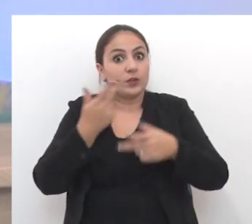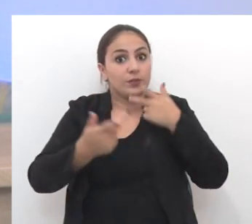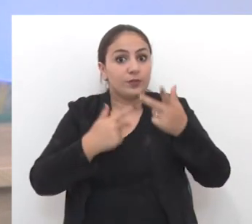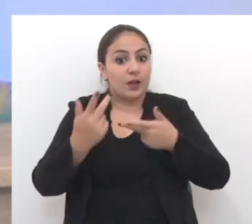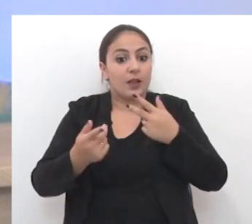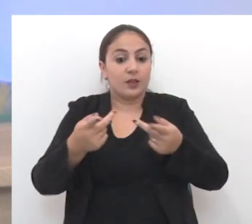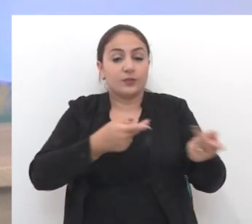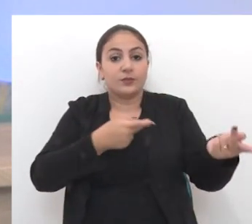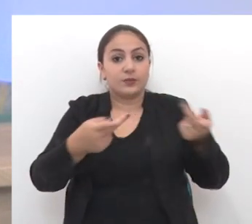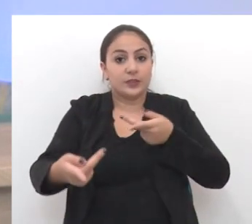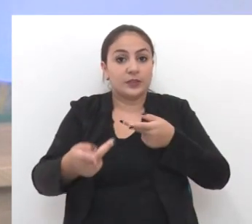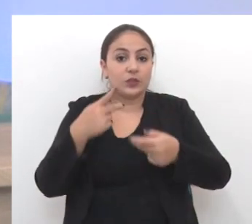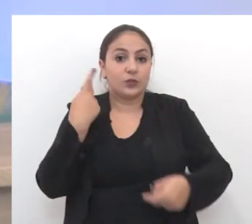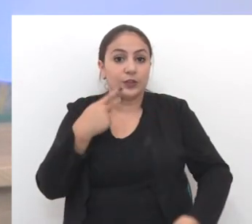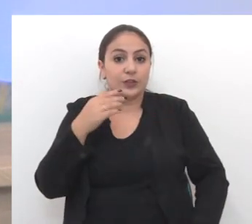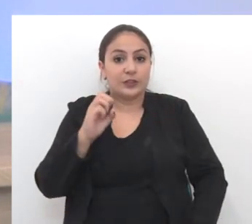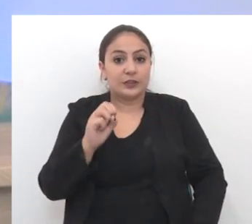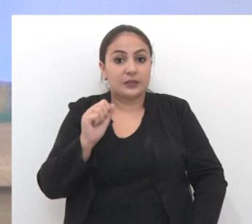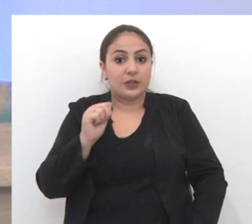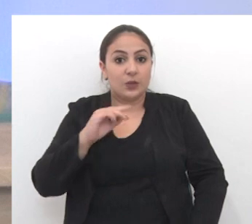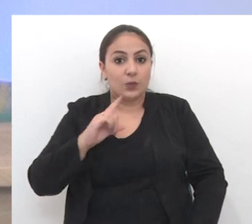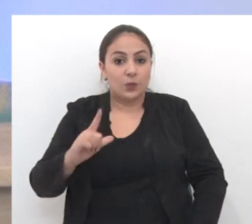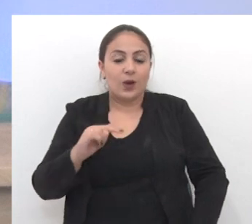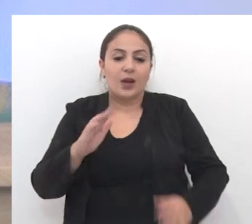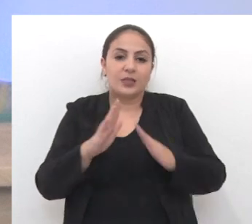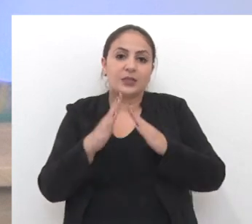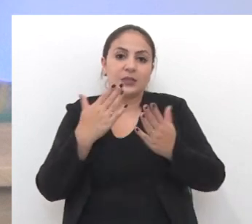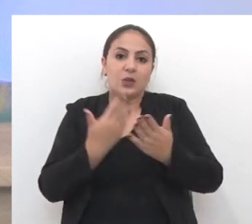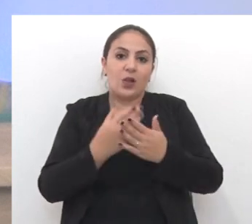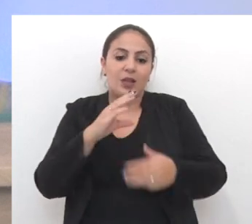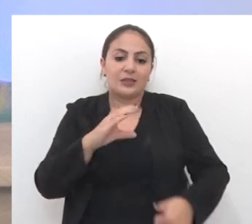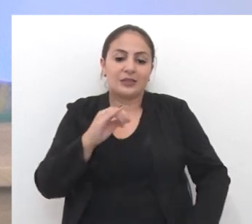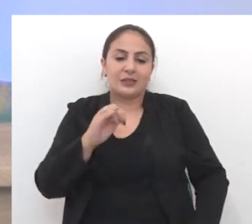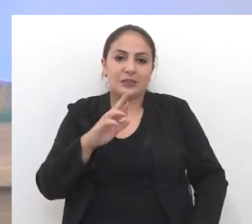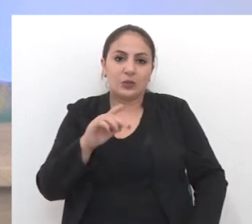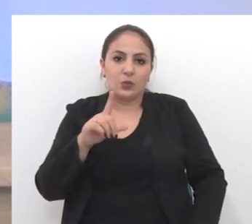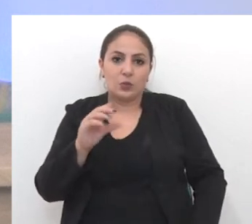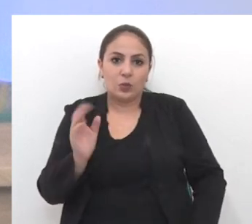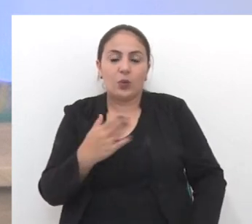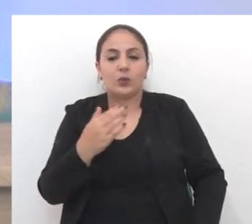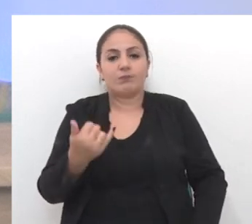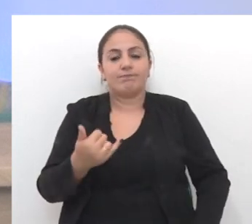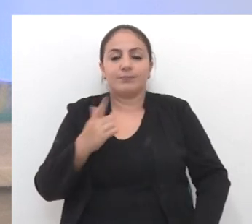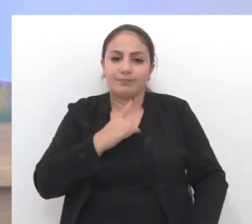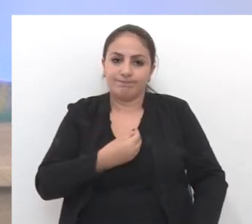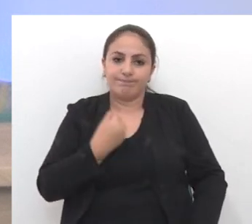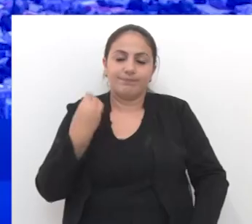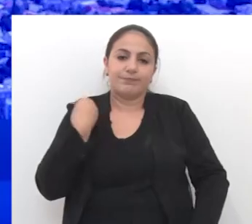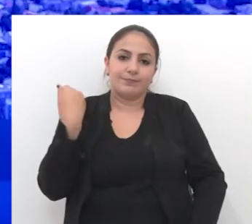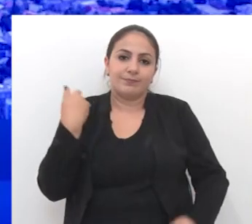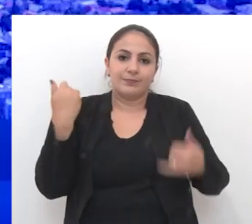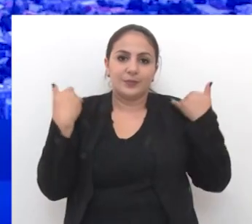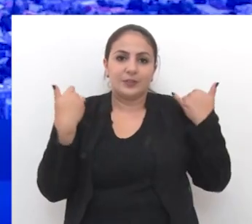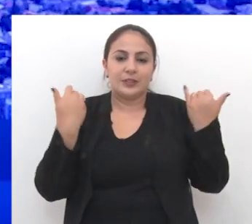gente destaca a visita do vereador Saúl Spinelli à escola Círculo Operário, que está de aniversário.